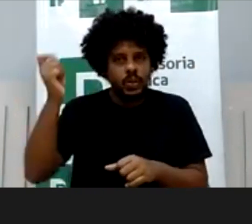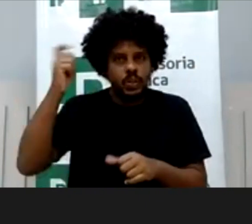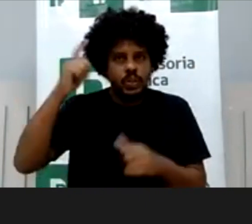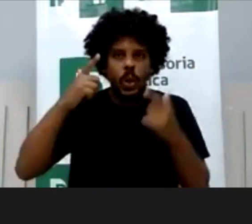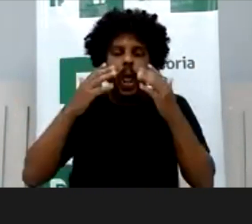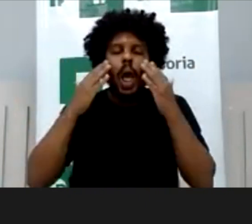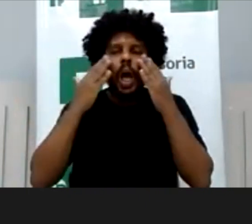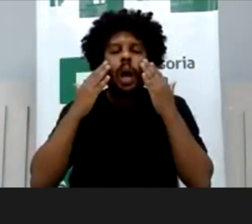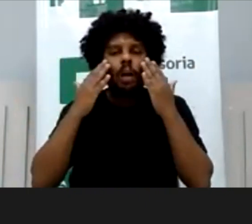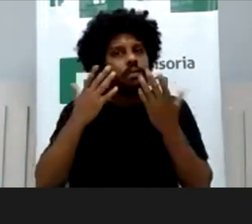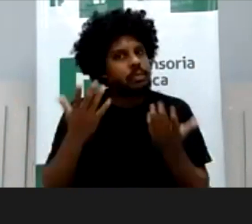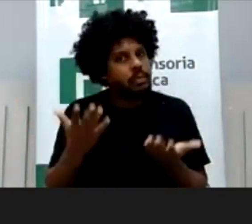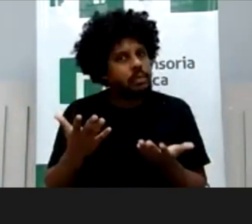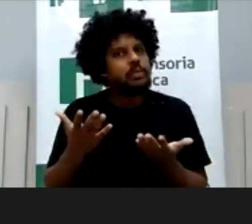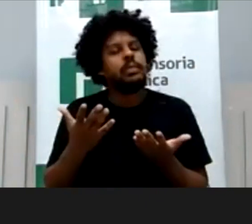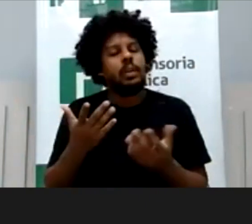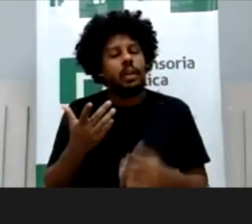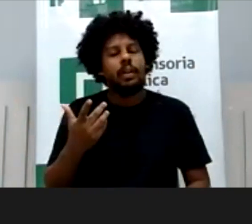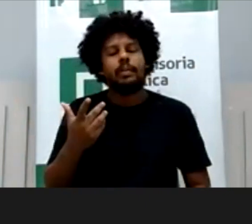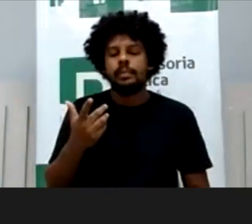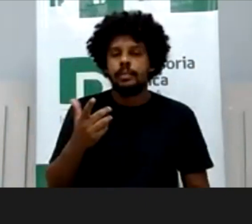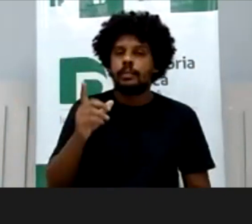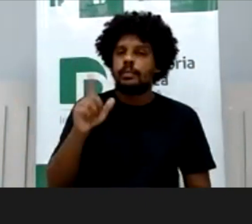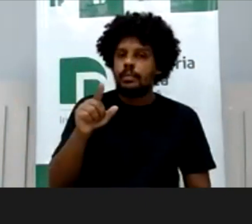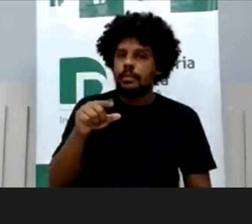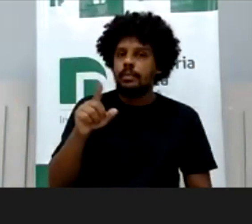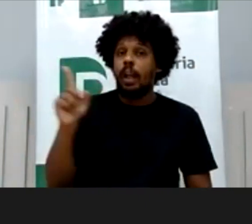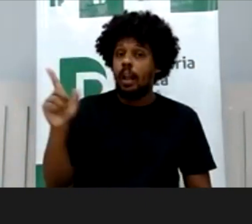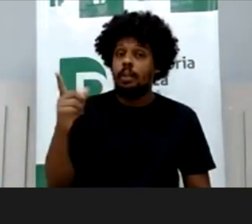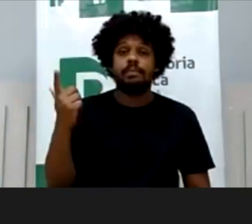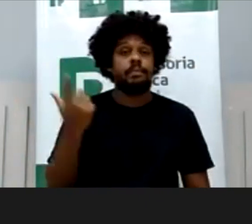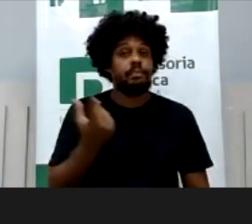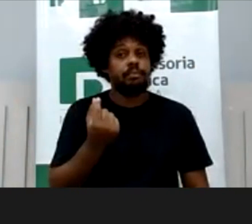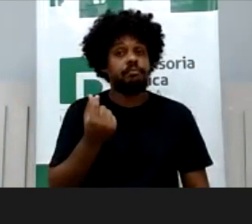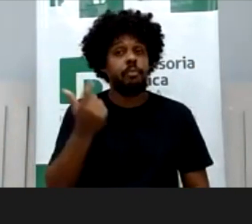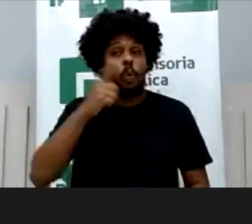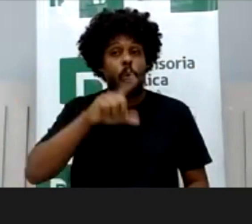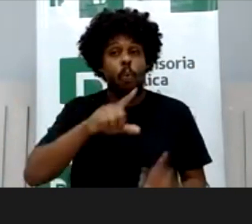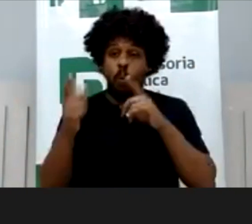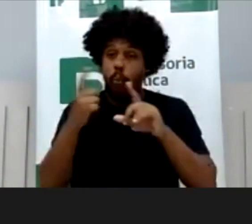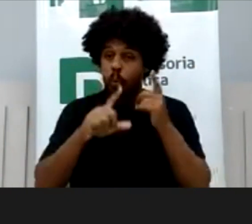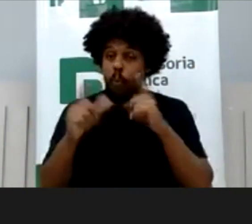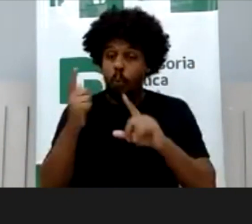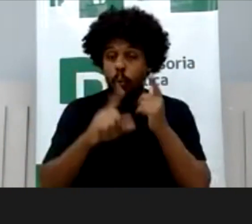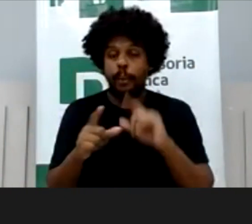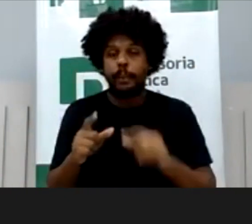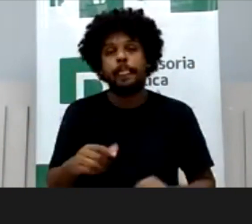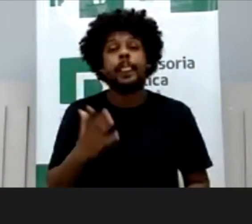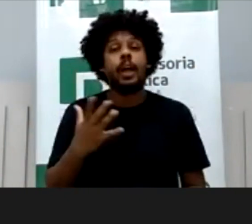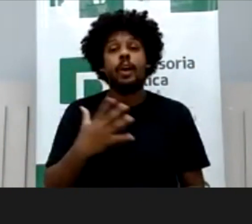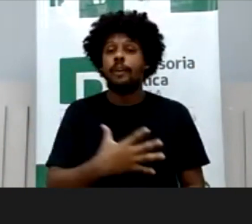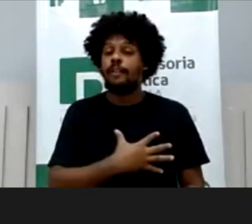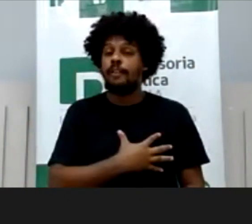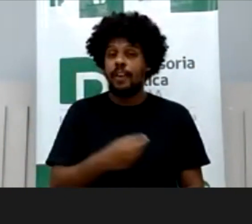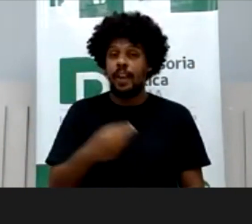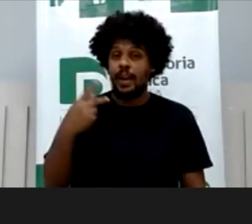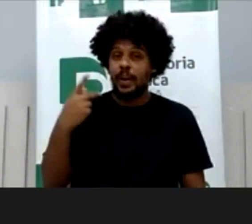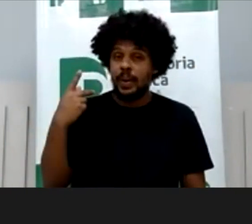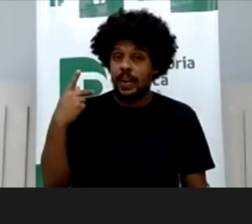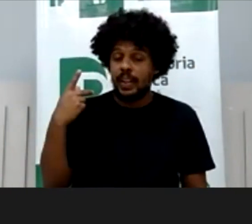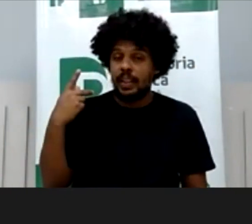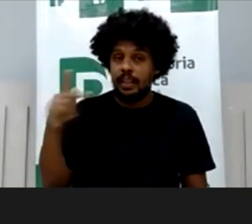milionárias, protetor solar de duzentos reais, enfim, e essa mulher, as crianças dela estão o tempo inteiro